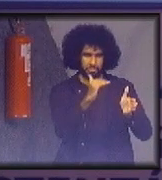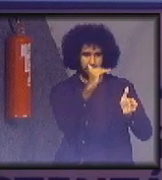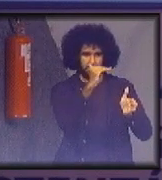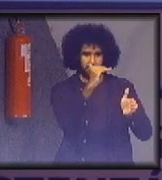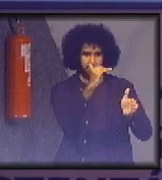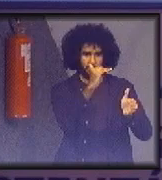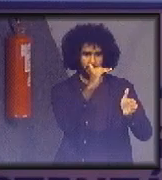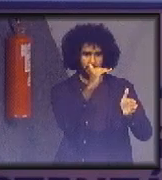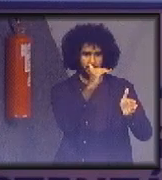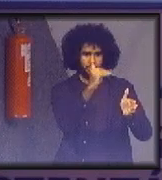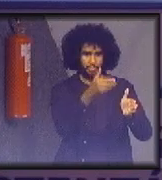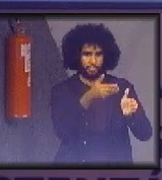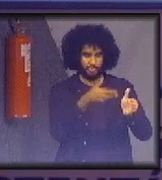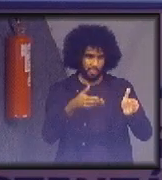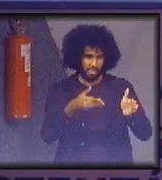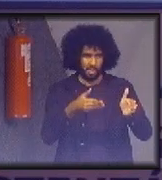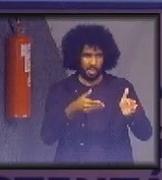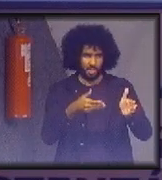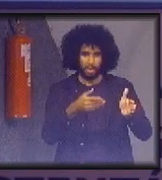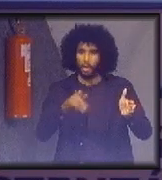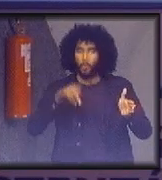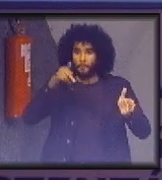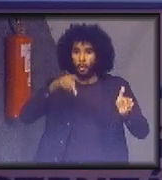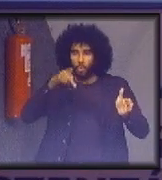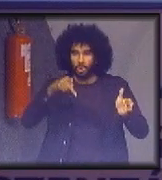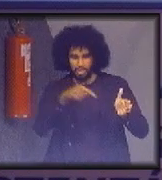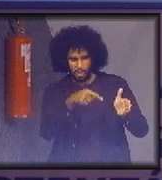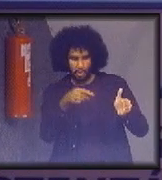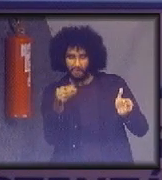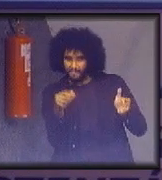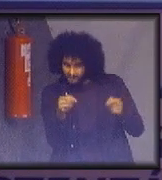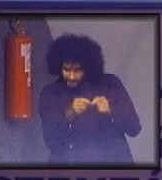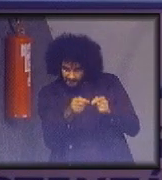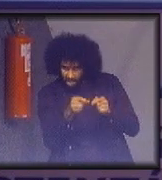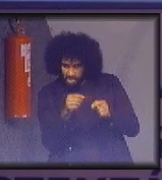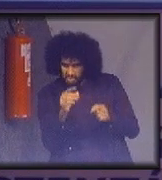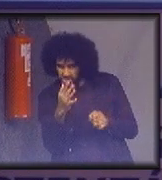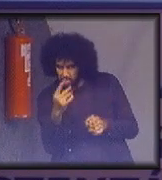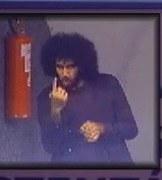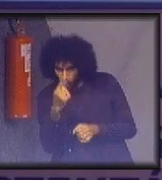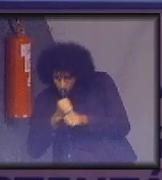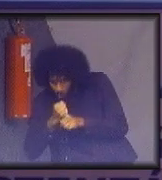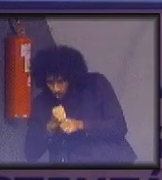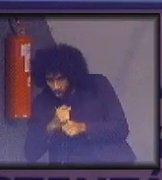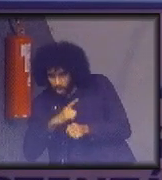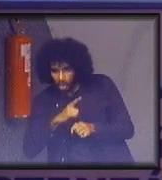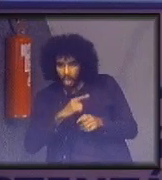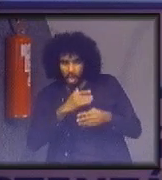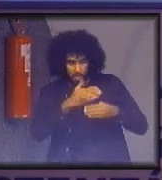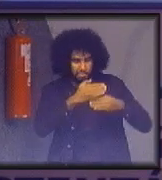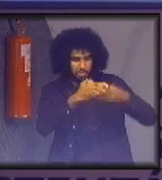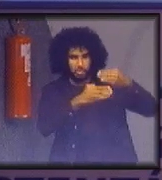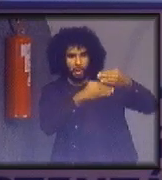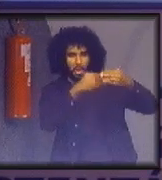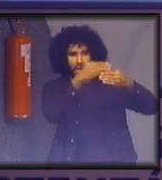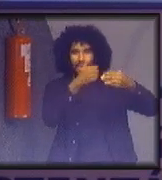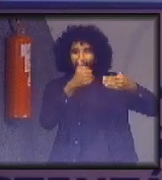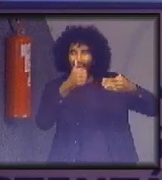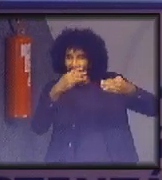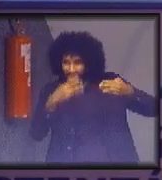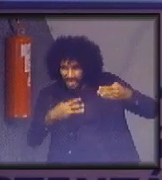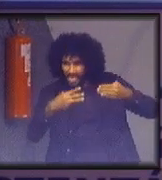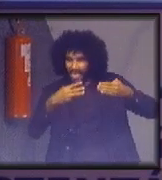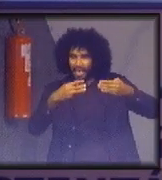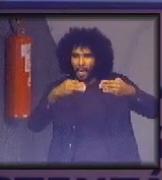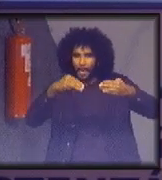os resíduos produzidos pela população brasileira em um ano dariam um muro de 13 metros